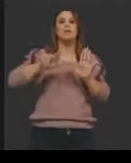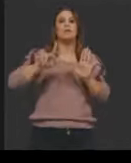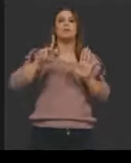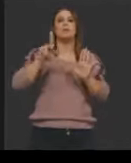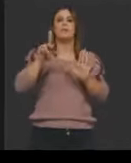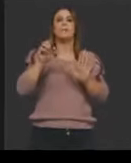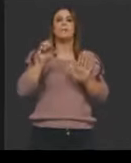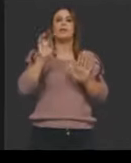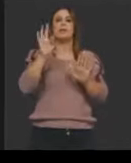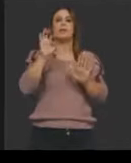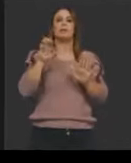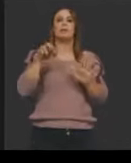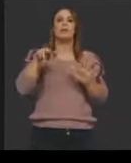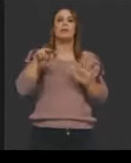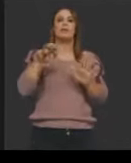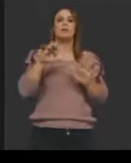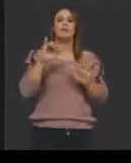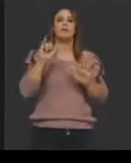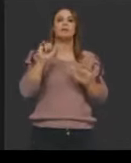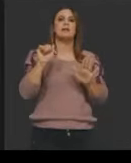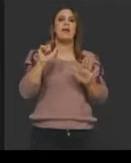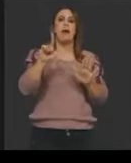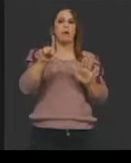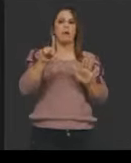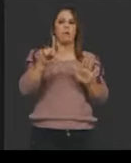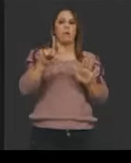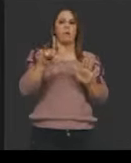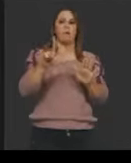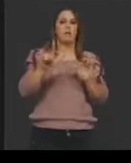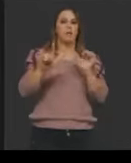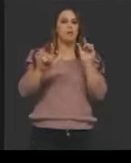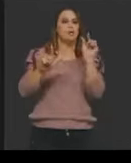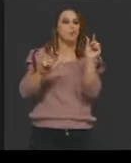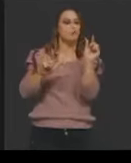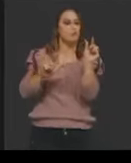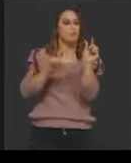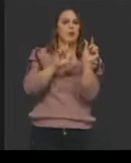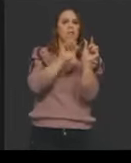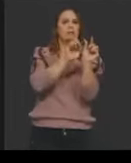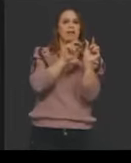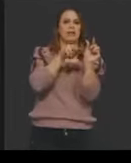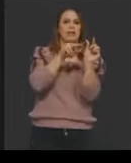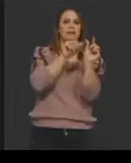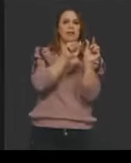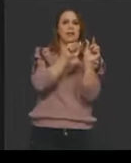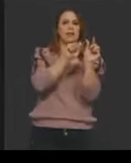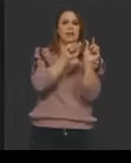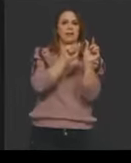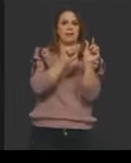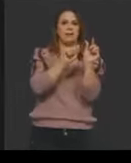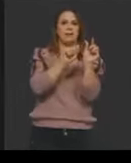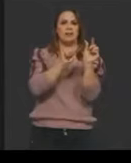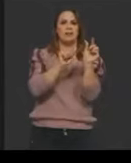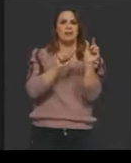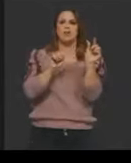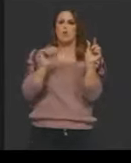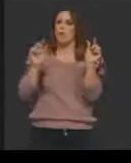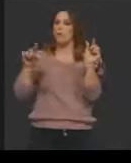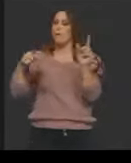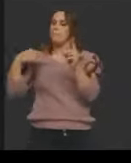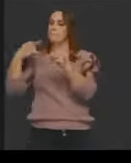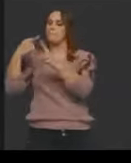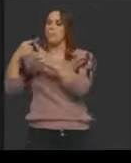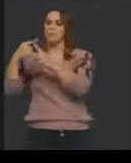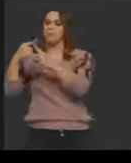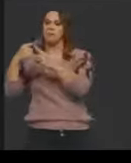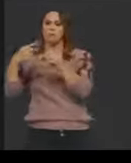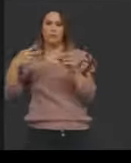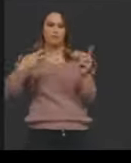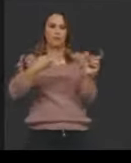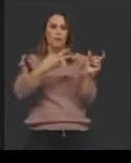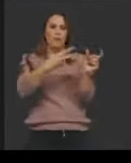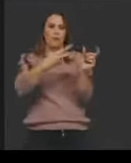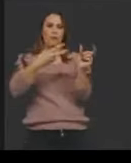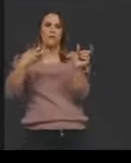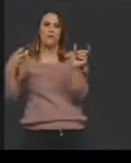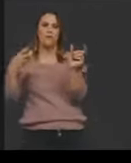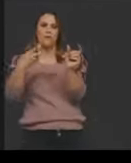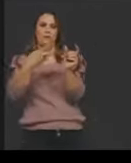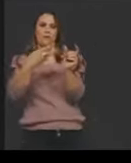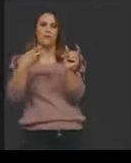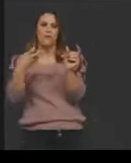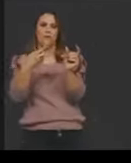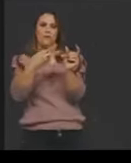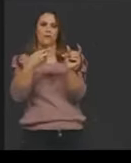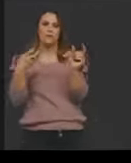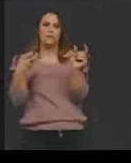DNA pelo eletrodo positivo dessa estrutura. Aqui é importante destacar que a diferença de potencial que será